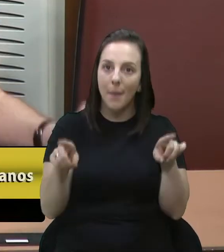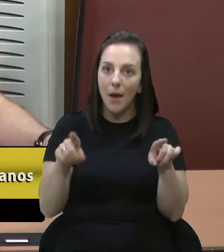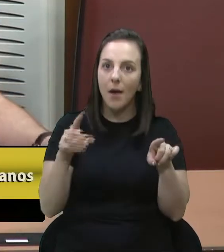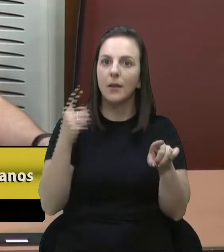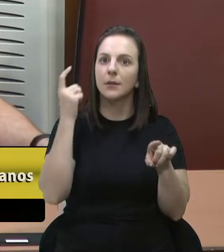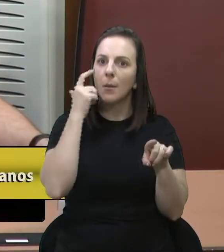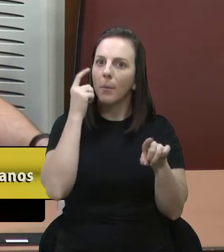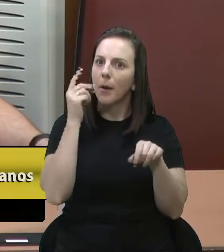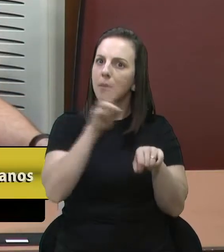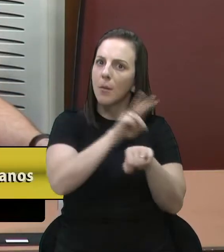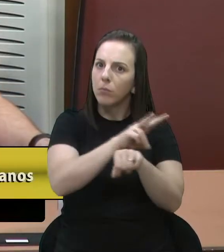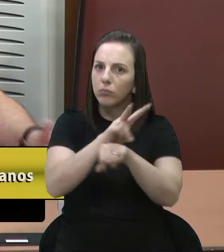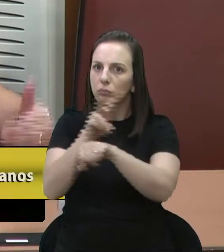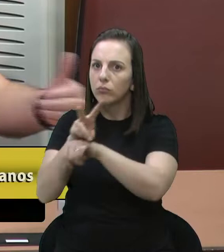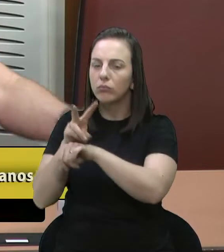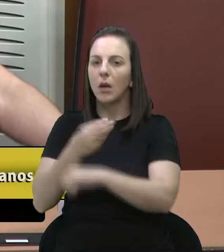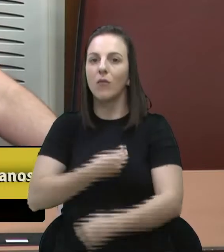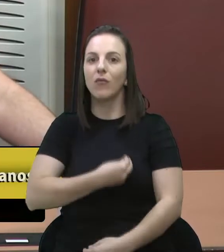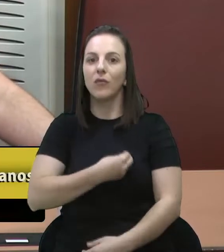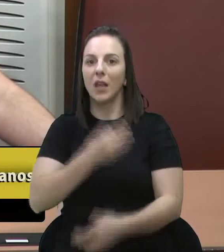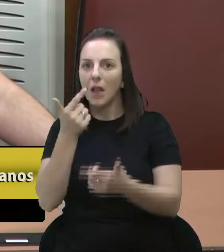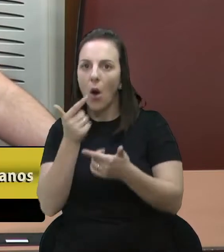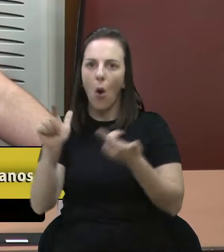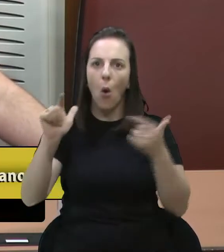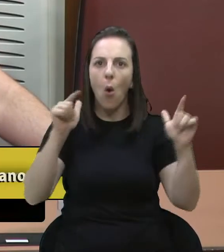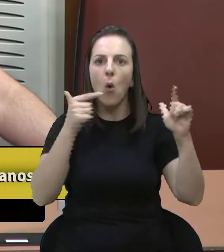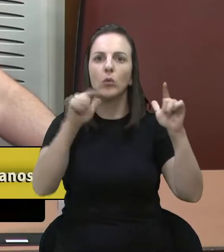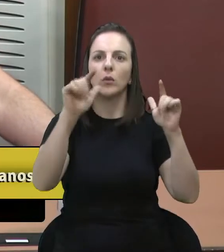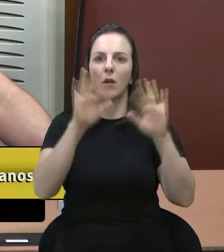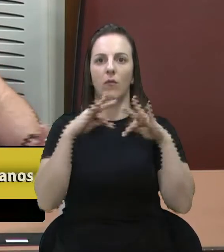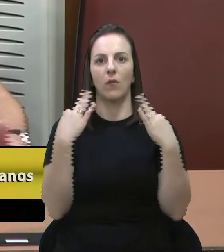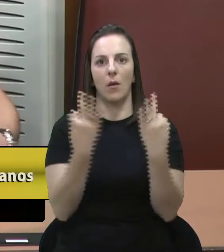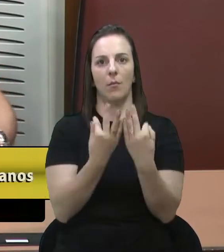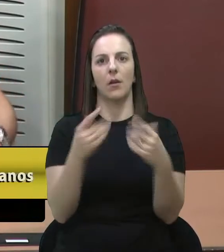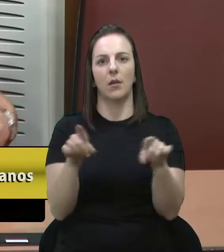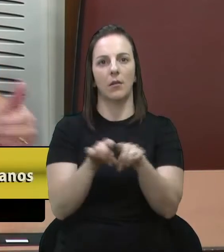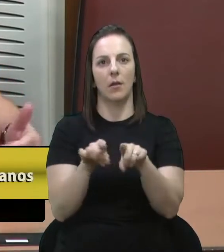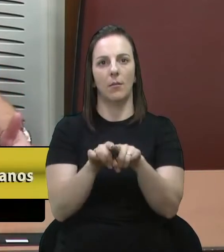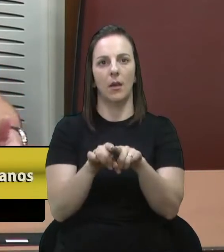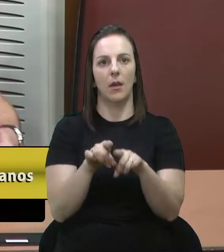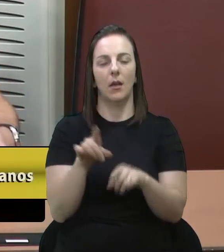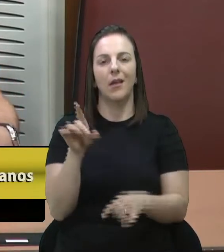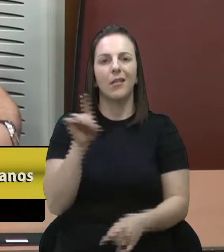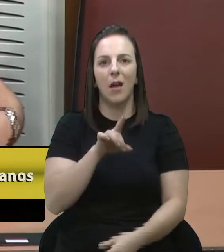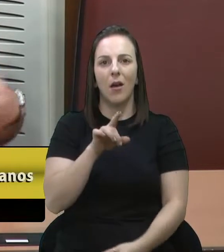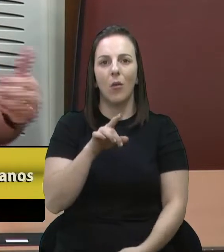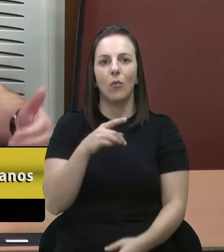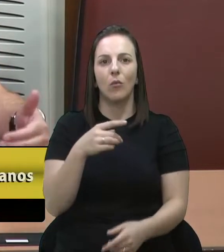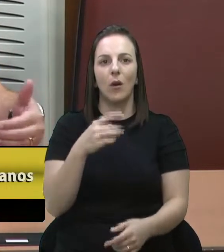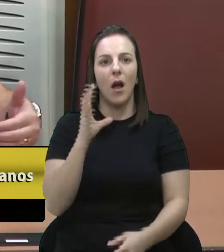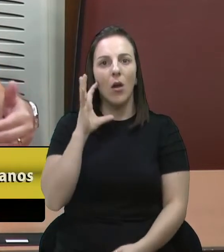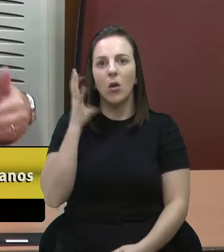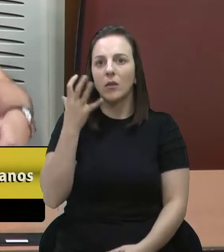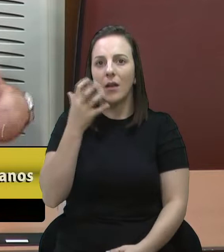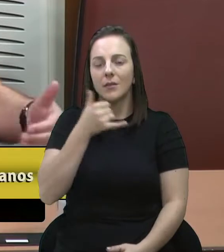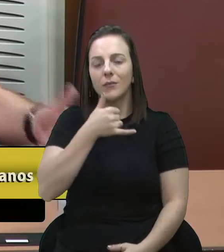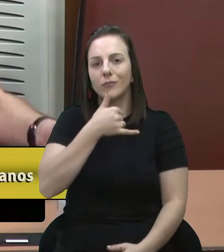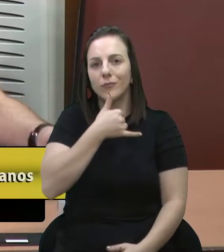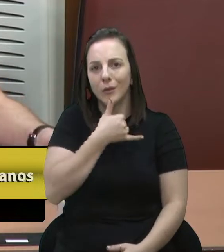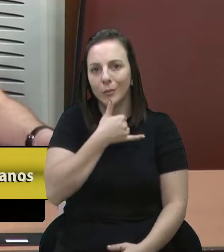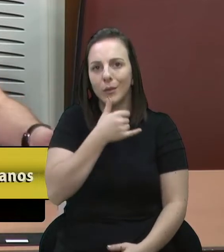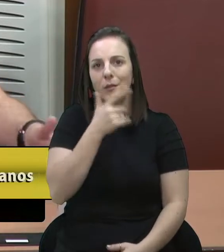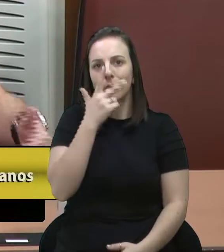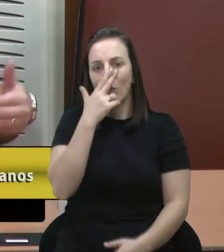proteção da vida de outras famílias, para que, infelizmente, não aconteçam situações como o senhor mesmo